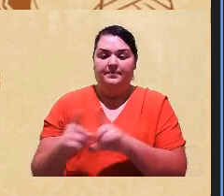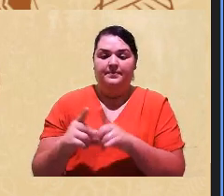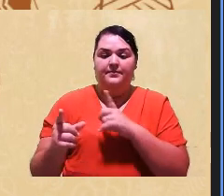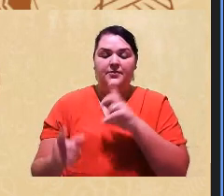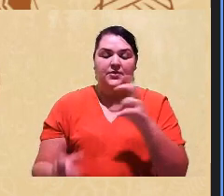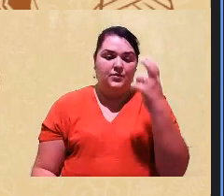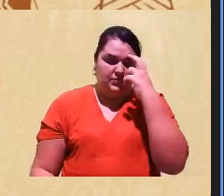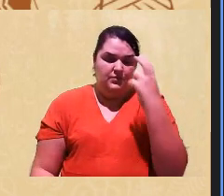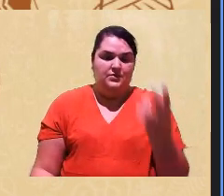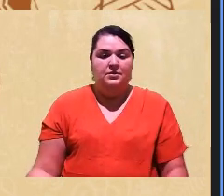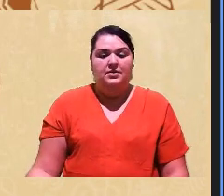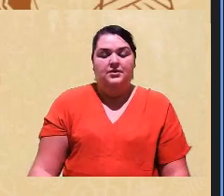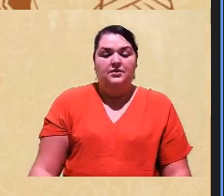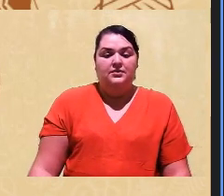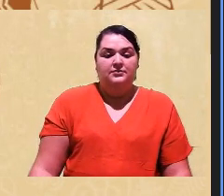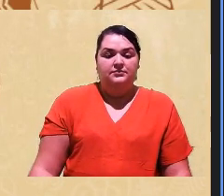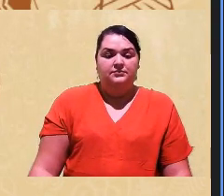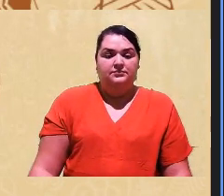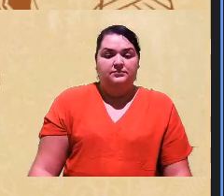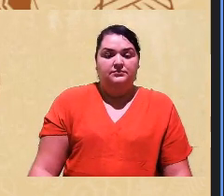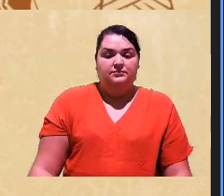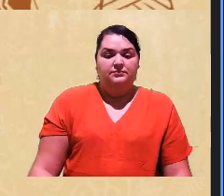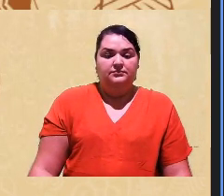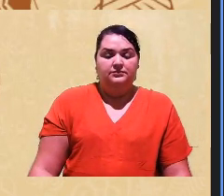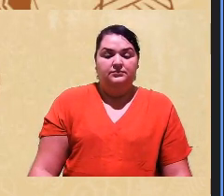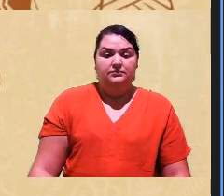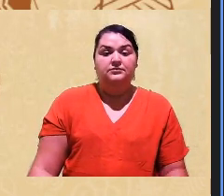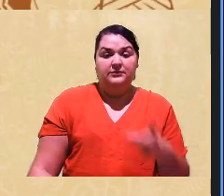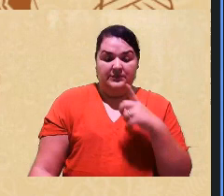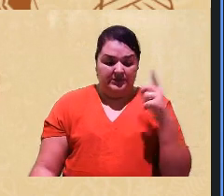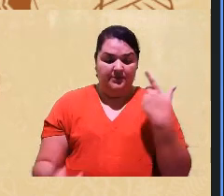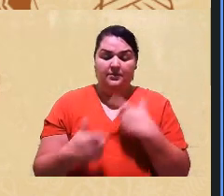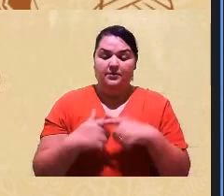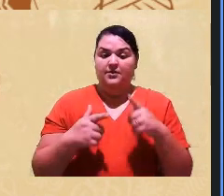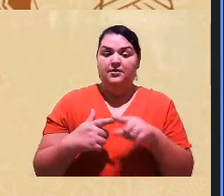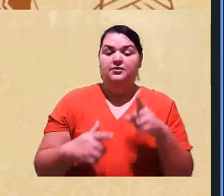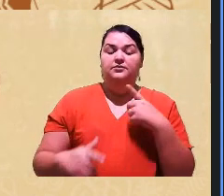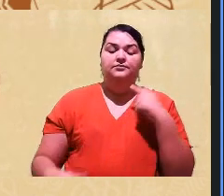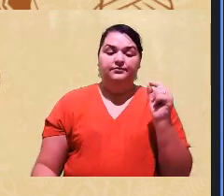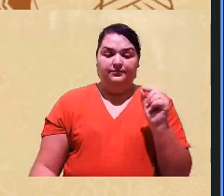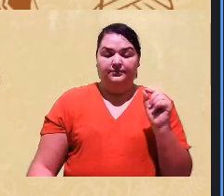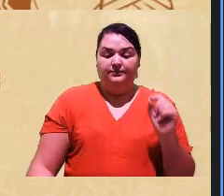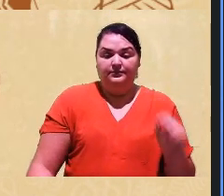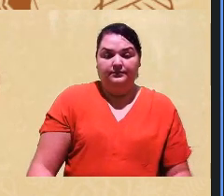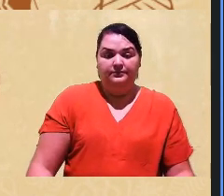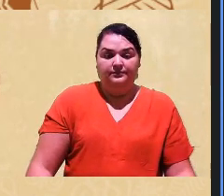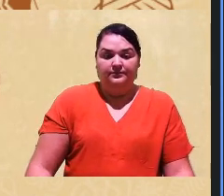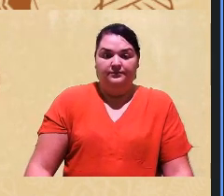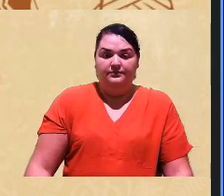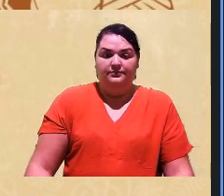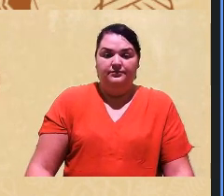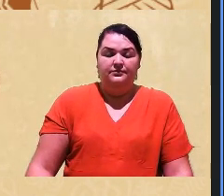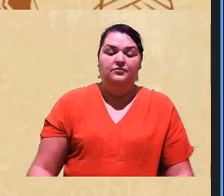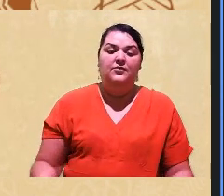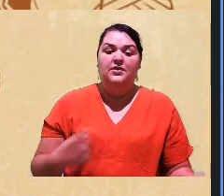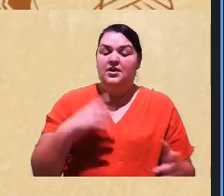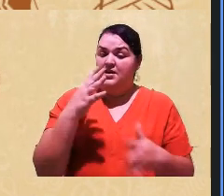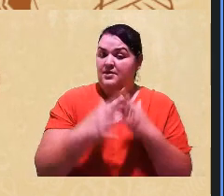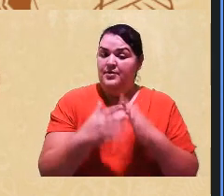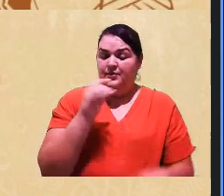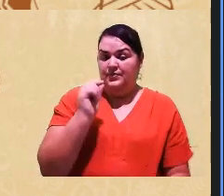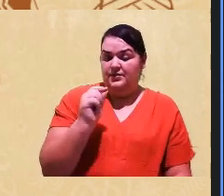e dentro dessa problemática eu trago um dos grandes equívocos e